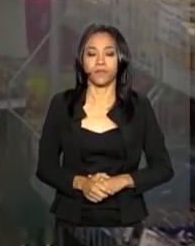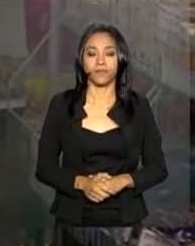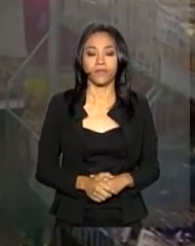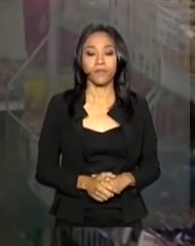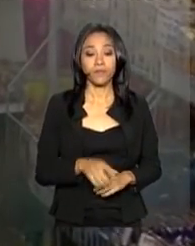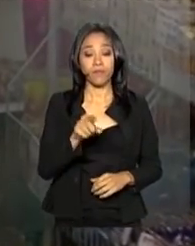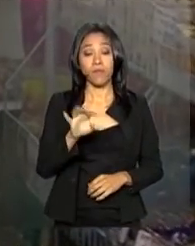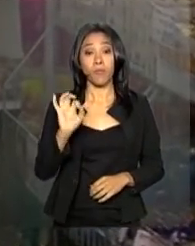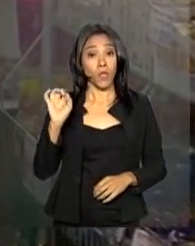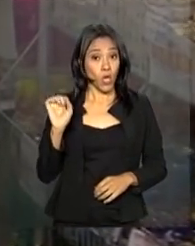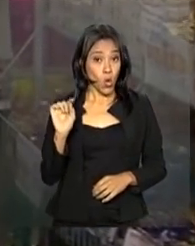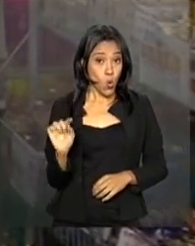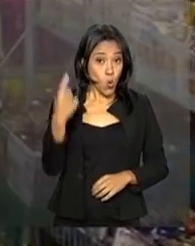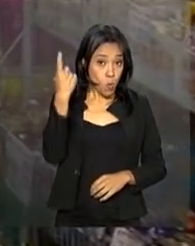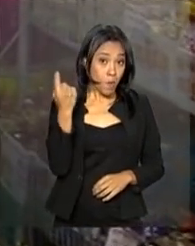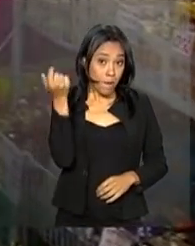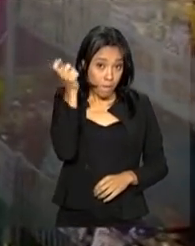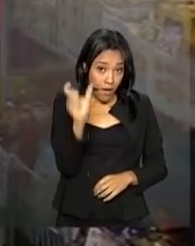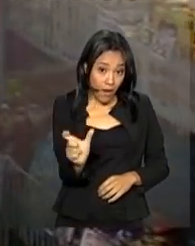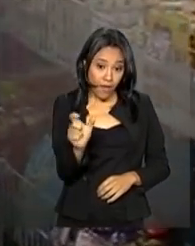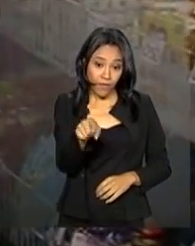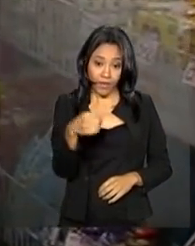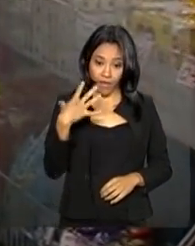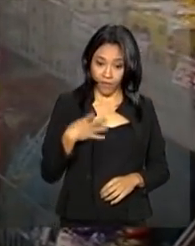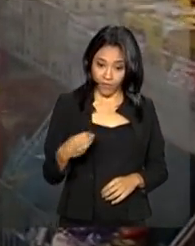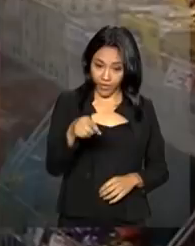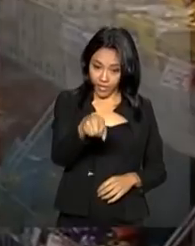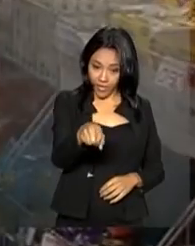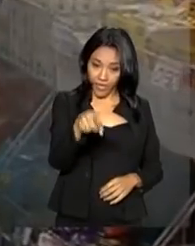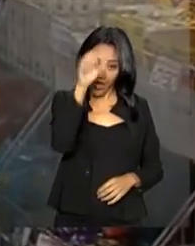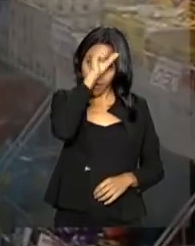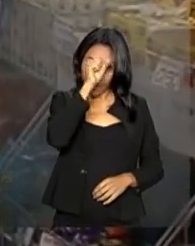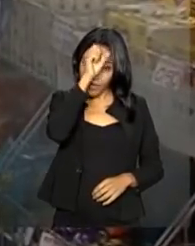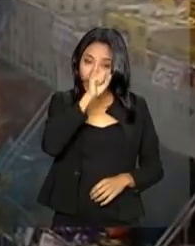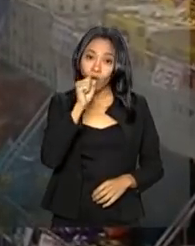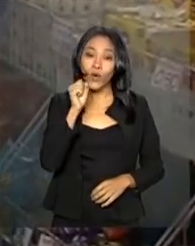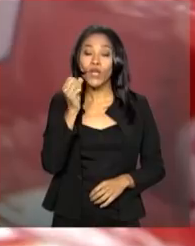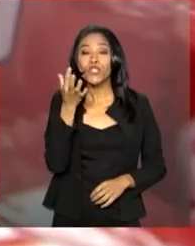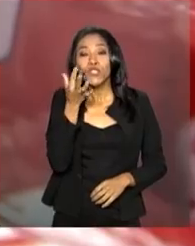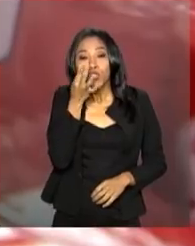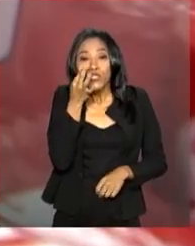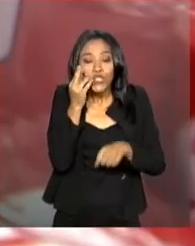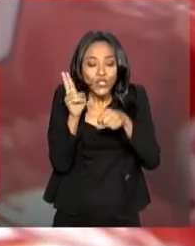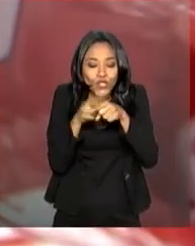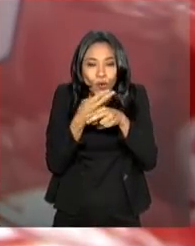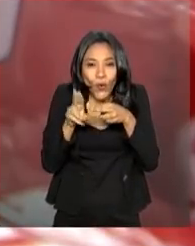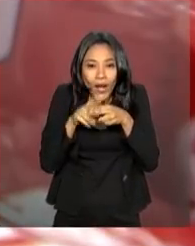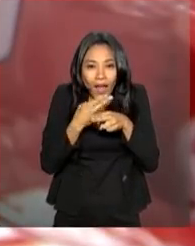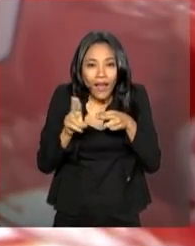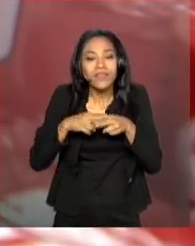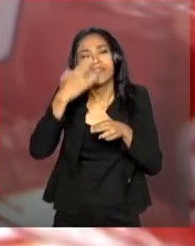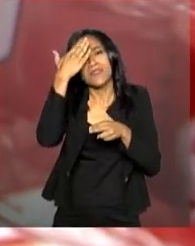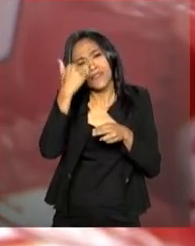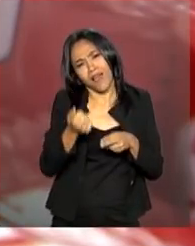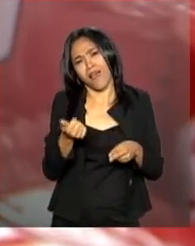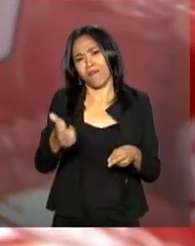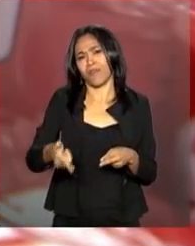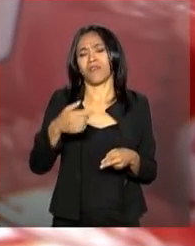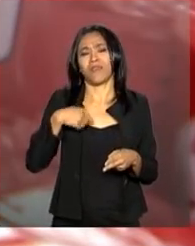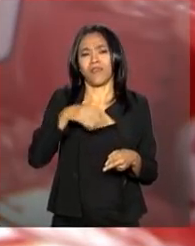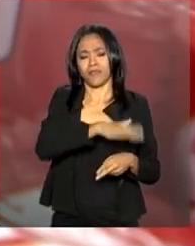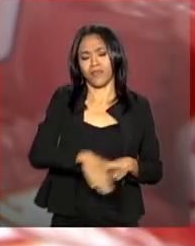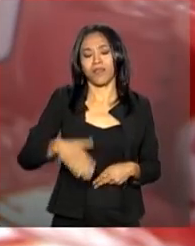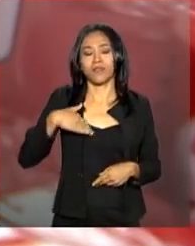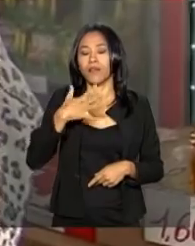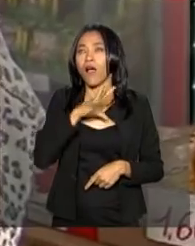Uma das primeiras palavras que a filha da Roseli aprendeu foi chocolate. Quem é mãe conhece bem o fascino das crianças